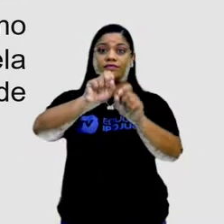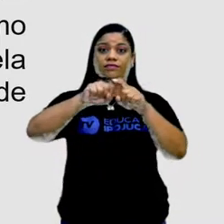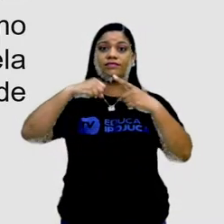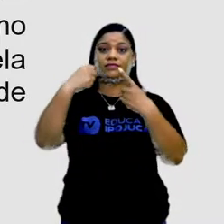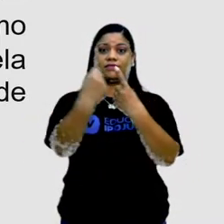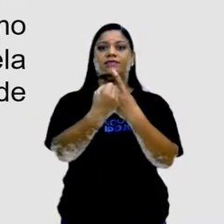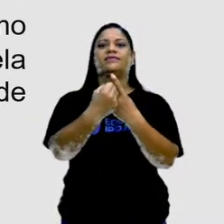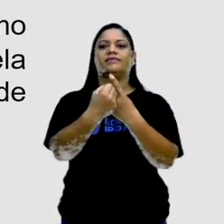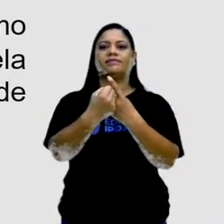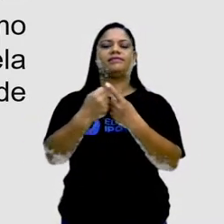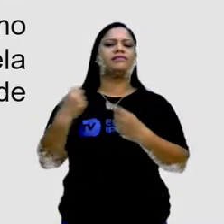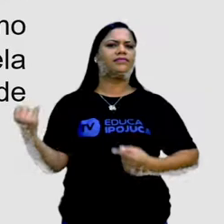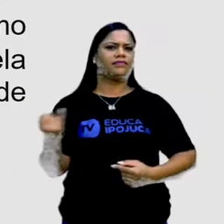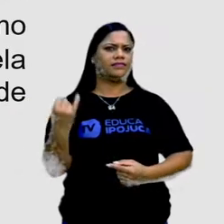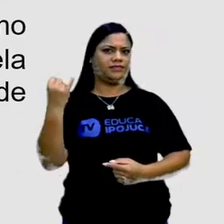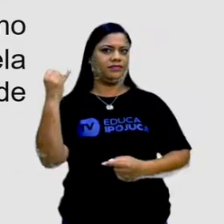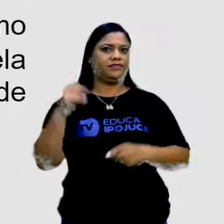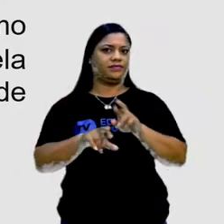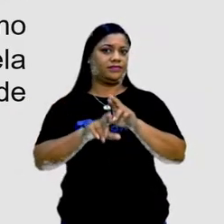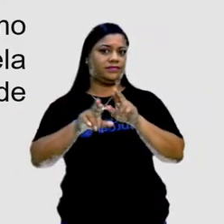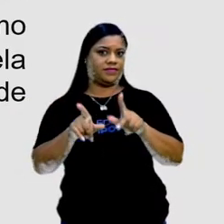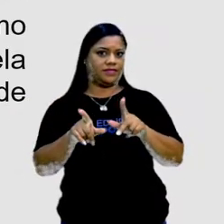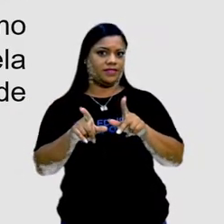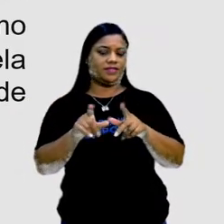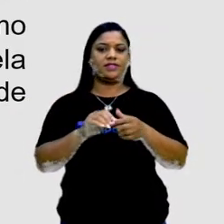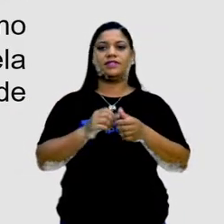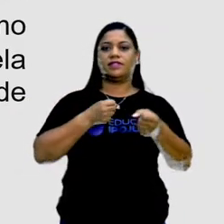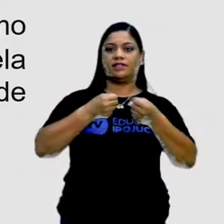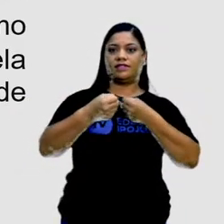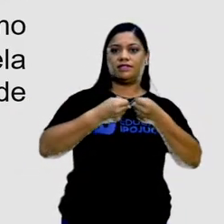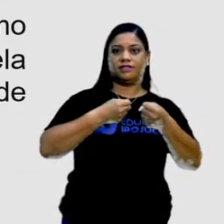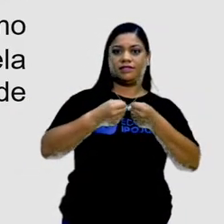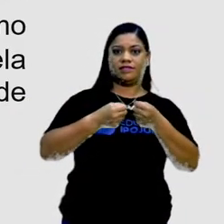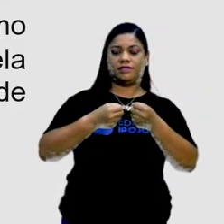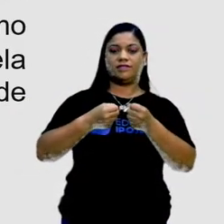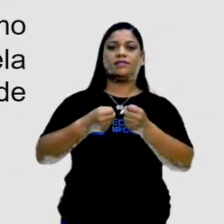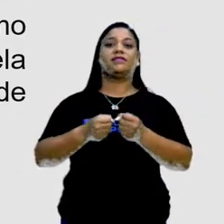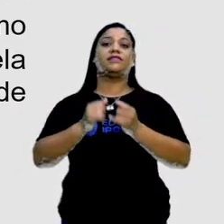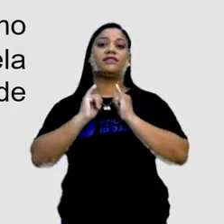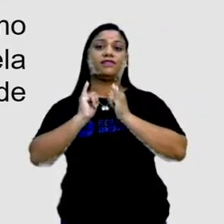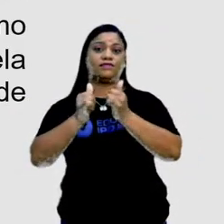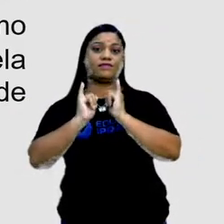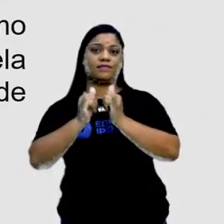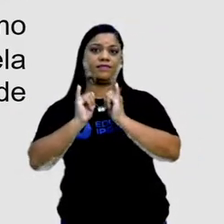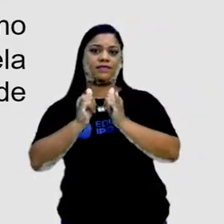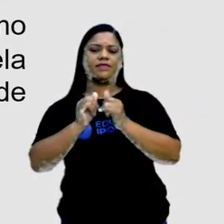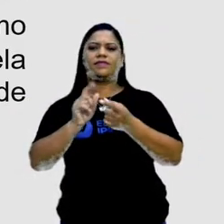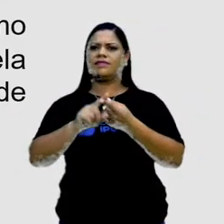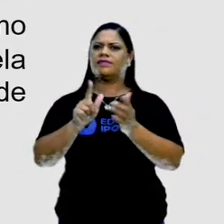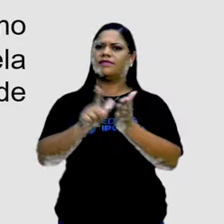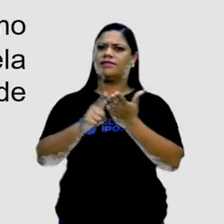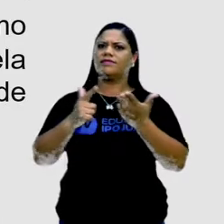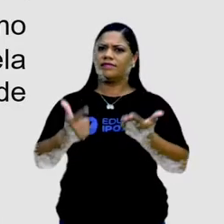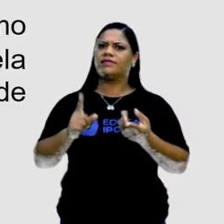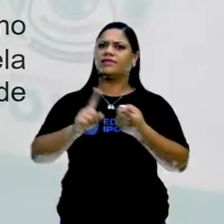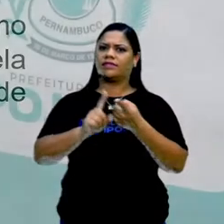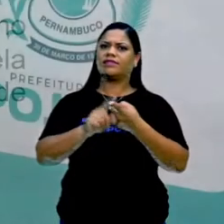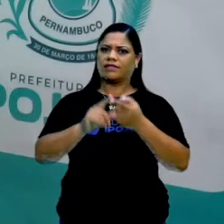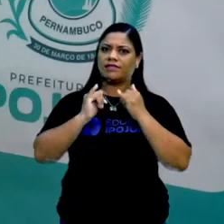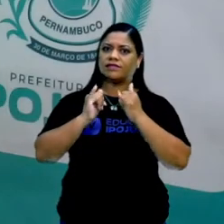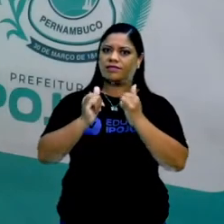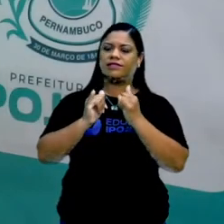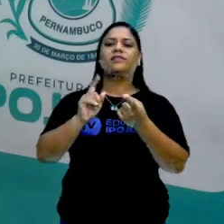considerado relevante. A diferença entre a notícia e a reportagem, porque a reportagem também é um gênero jornalístico que traz notícia,